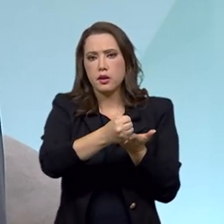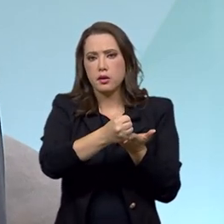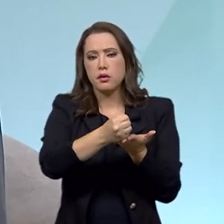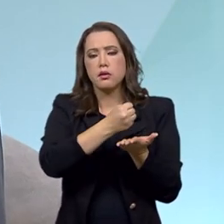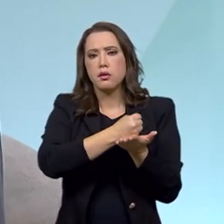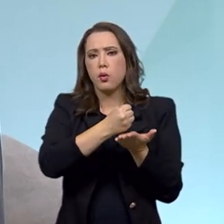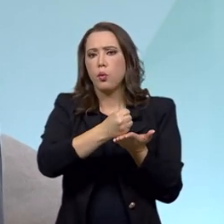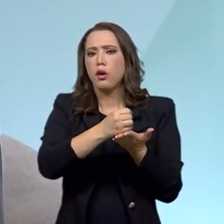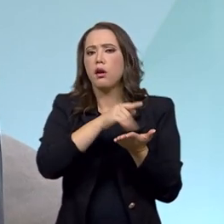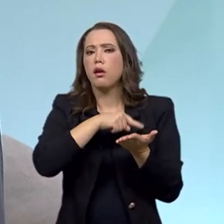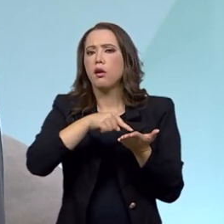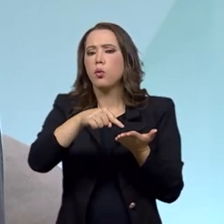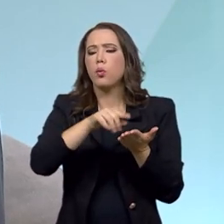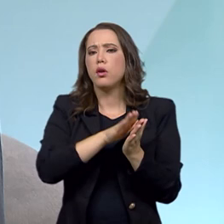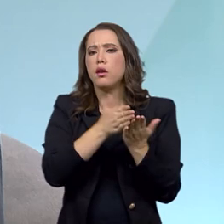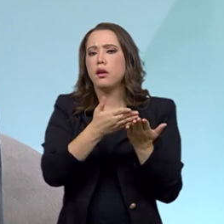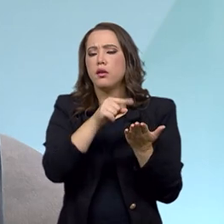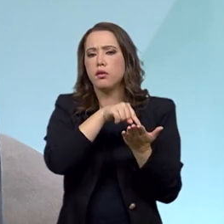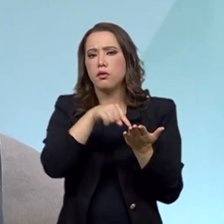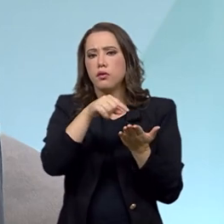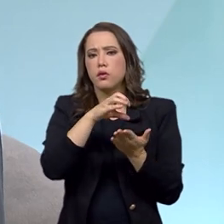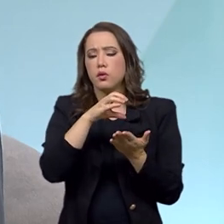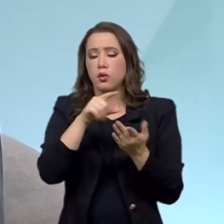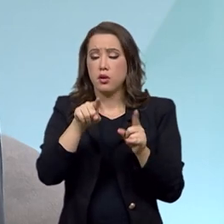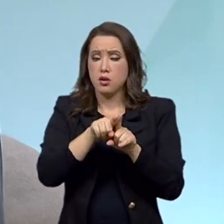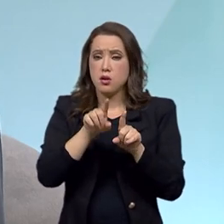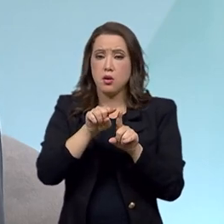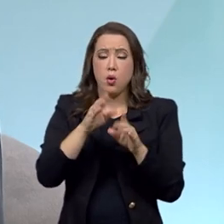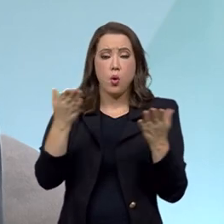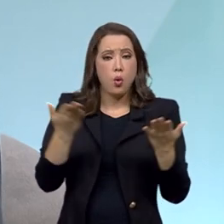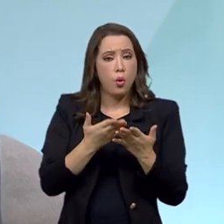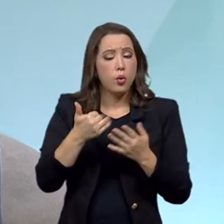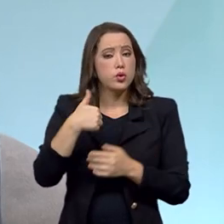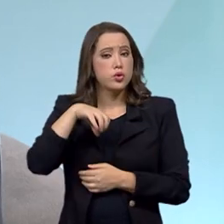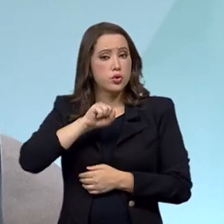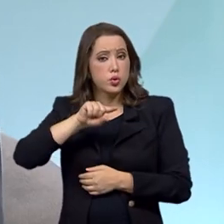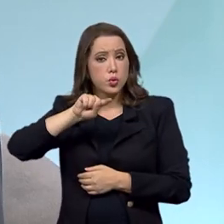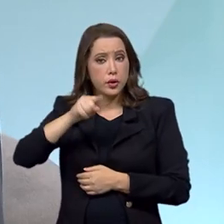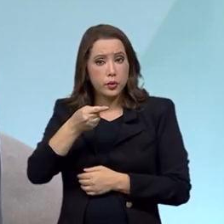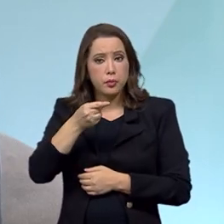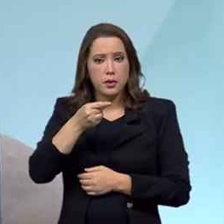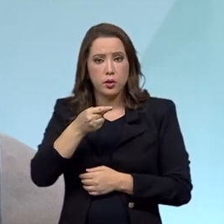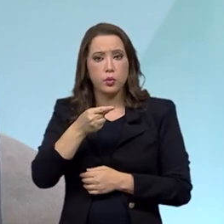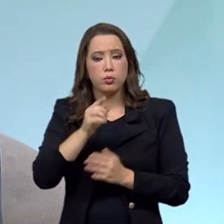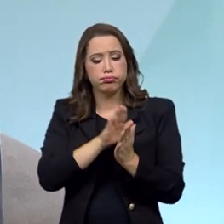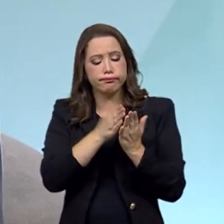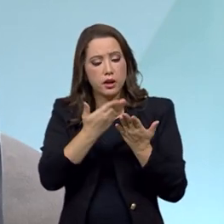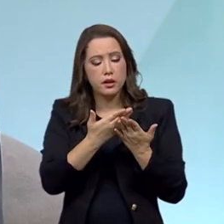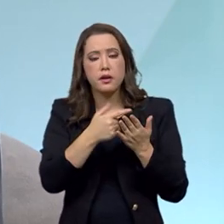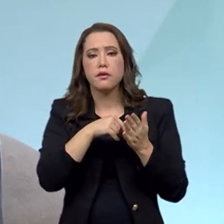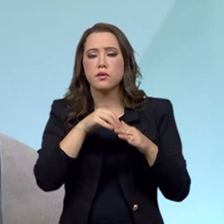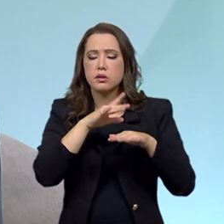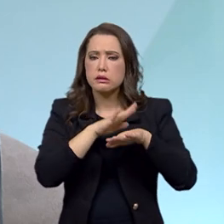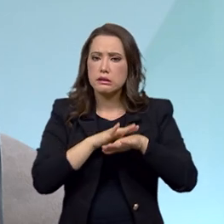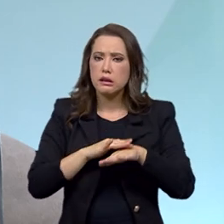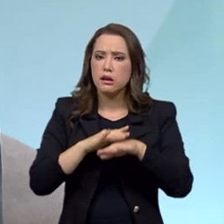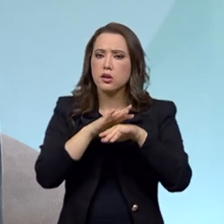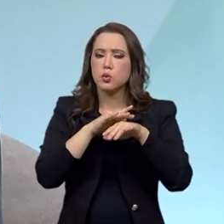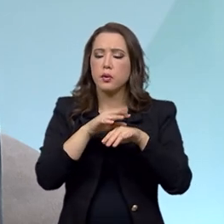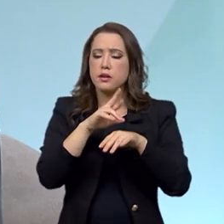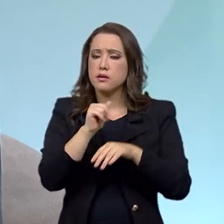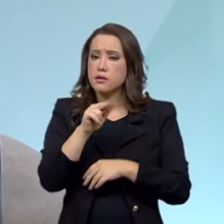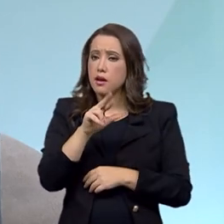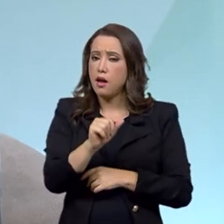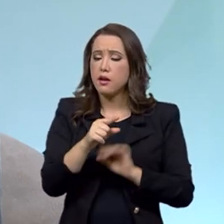Foram produzidas, nesse primeiro momento, 18 mil cadernetas que trazem informações relevantes sobre essas pessoas